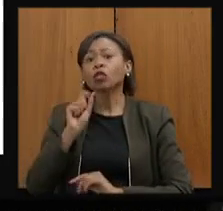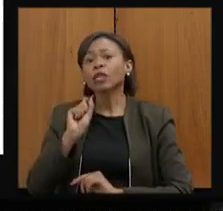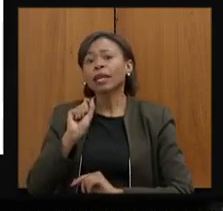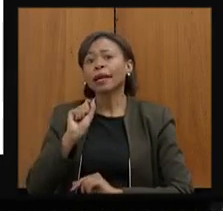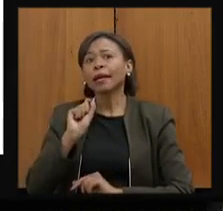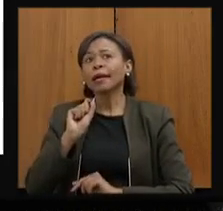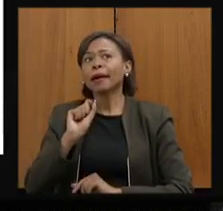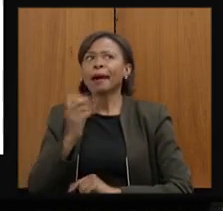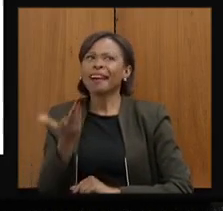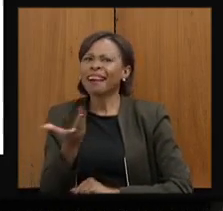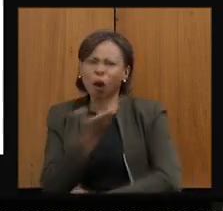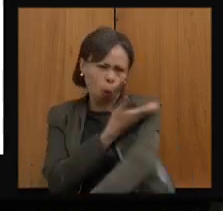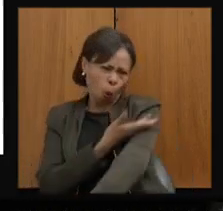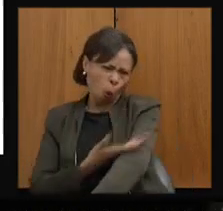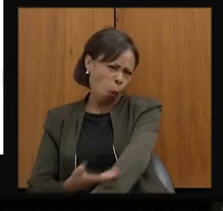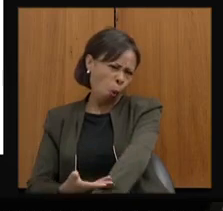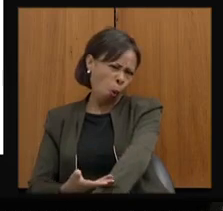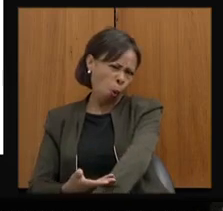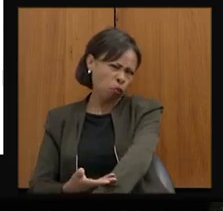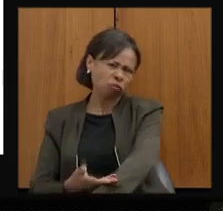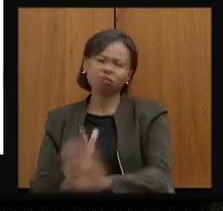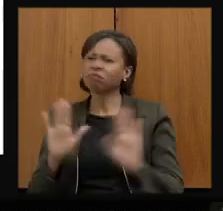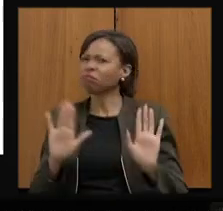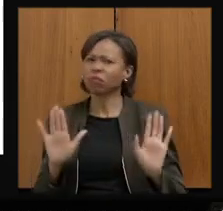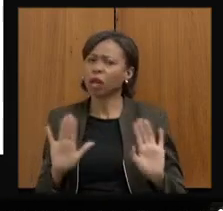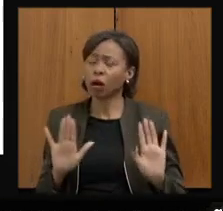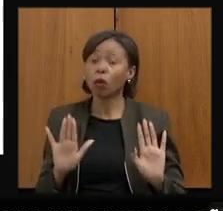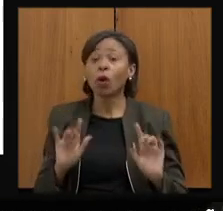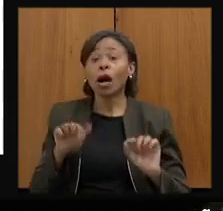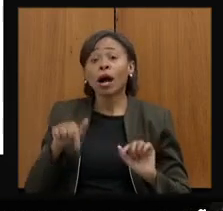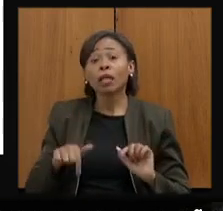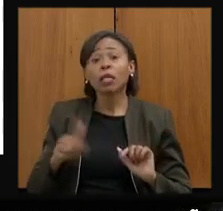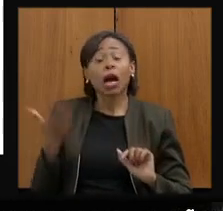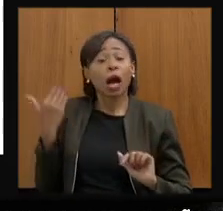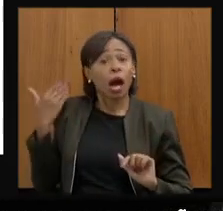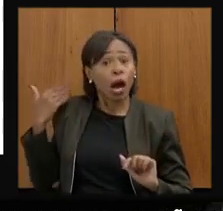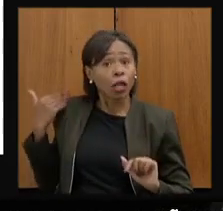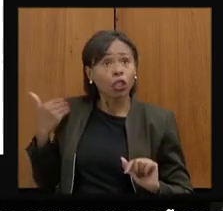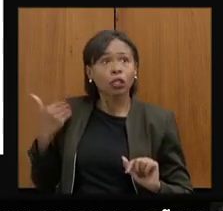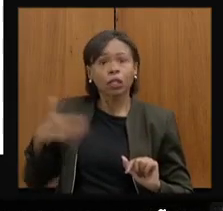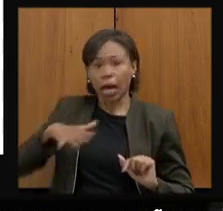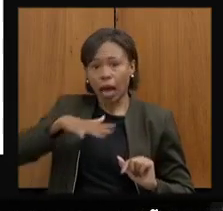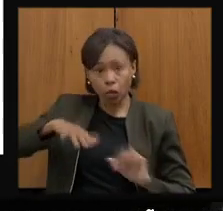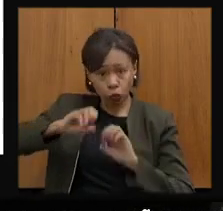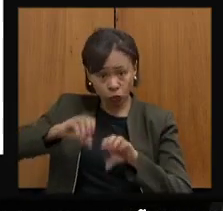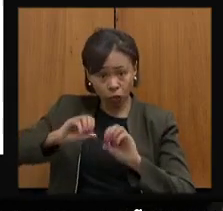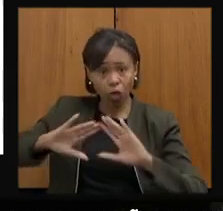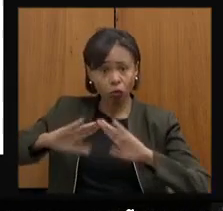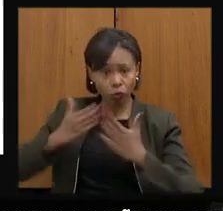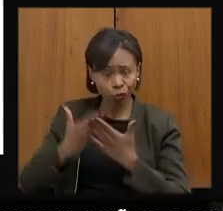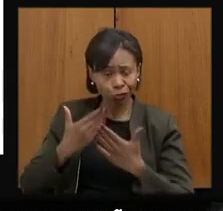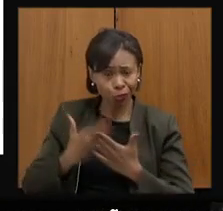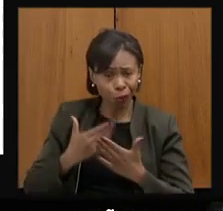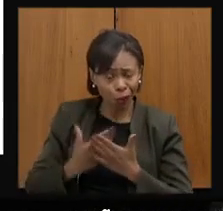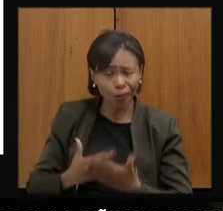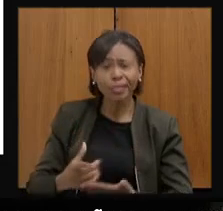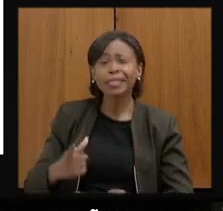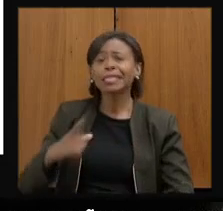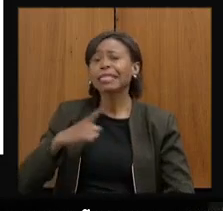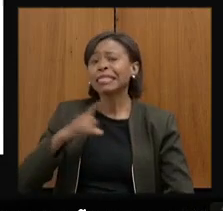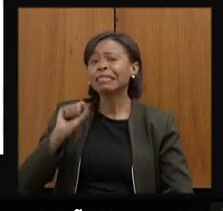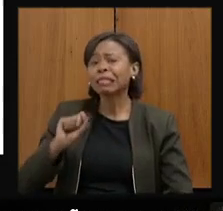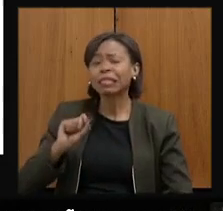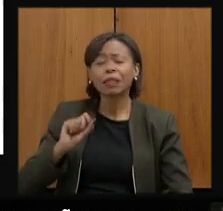o que a gente traz aqui. A rede vivia uma situação muito humilhante,